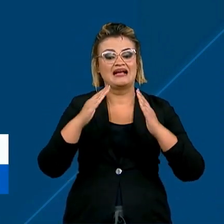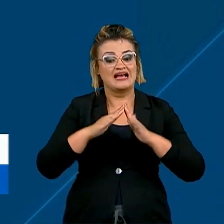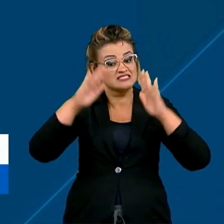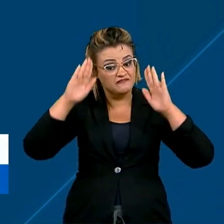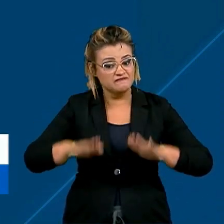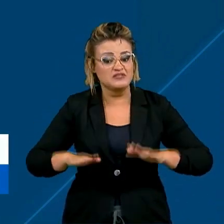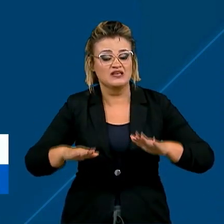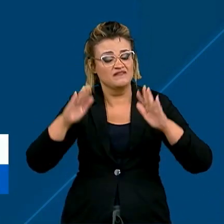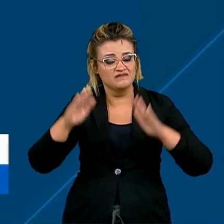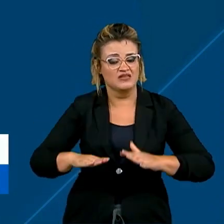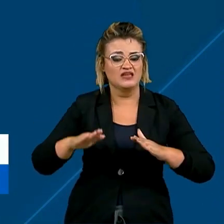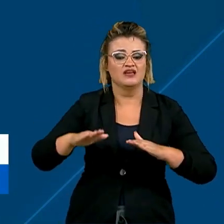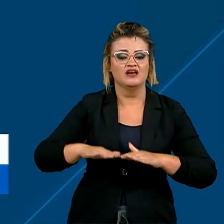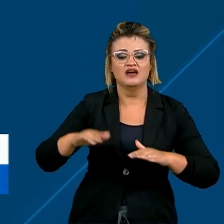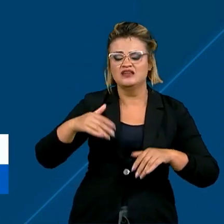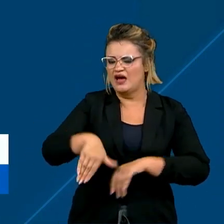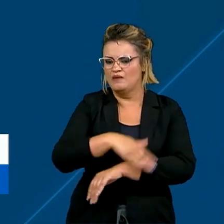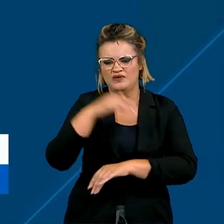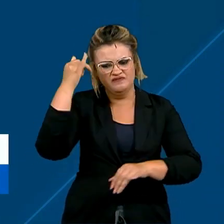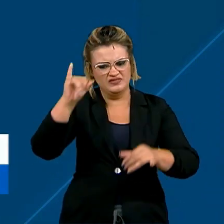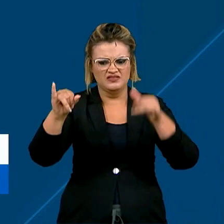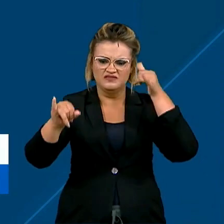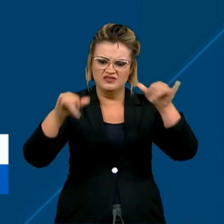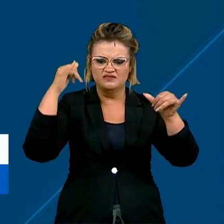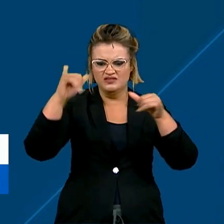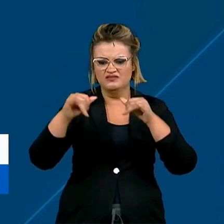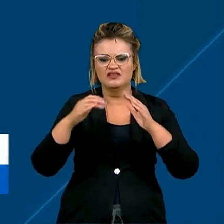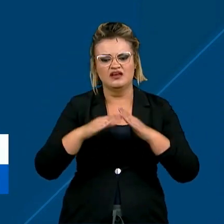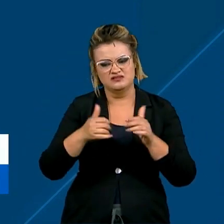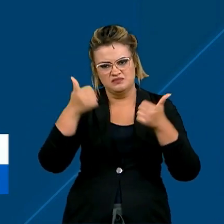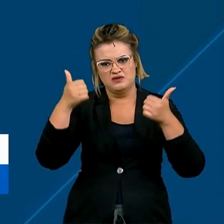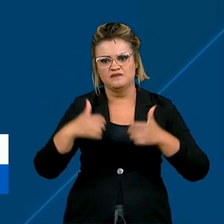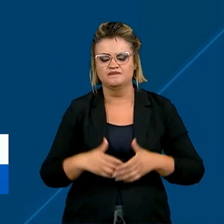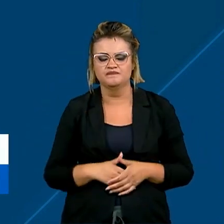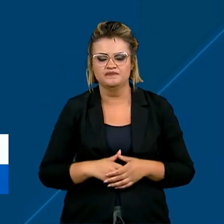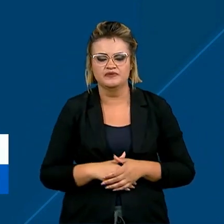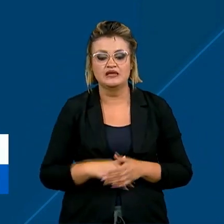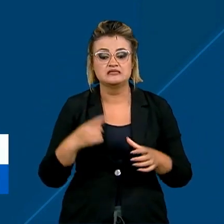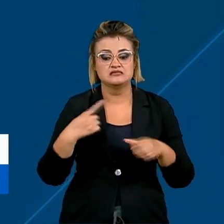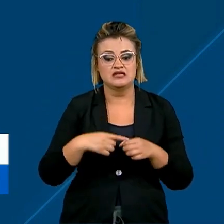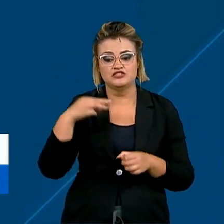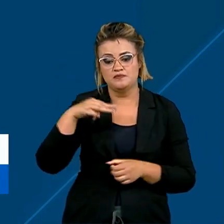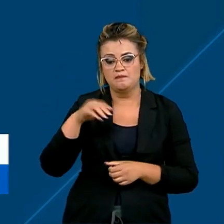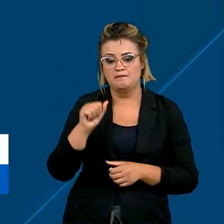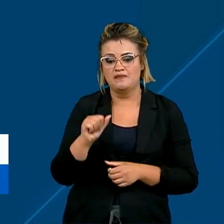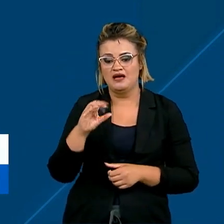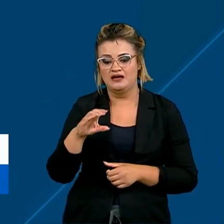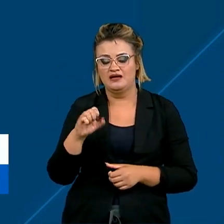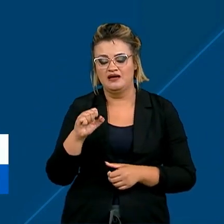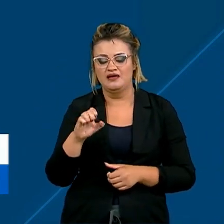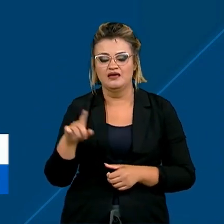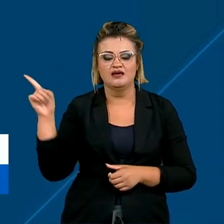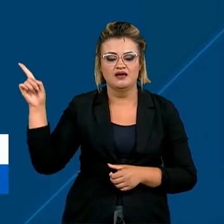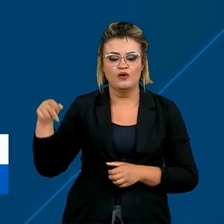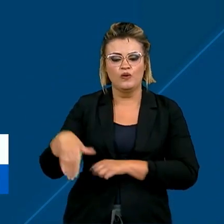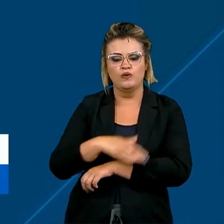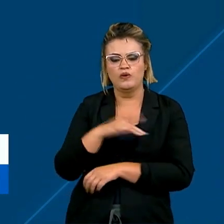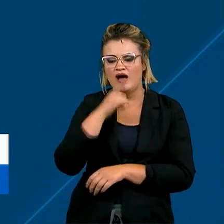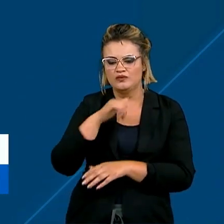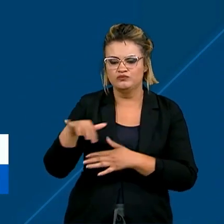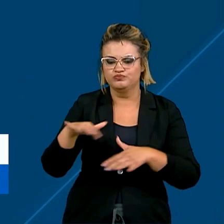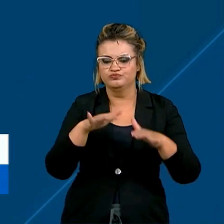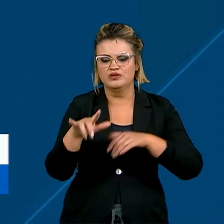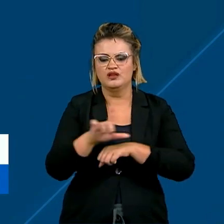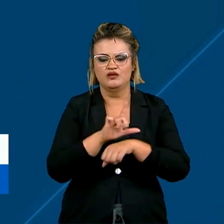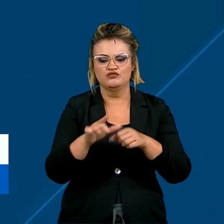suas casas. Evitem estar nas ruas. Em casa vocês estão seguros. Em Macaé, o temporal também deixou ruas interditadas e o